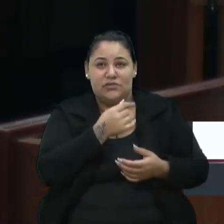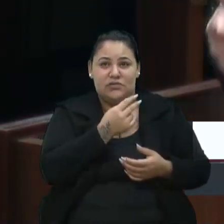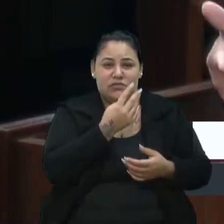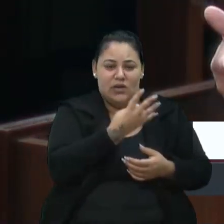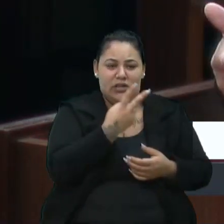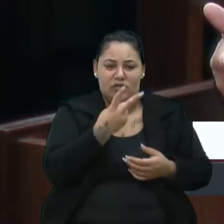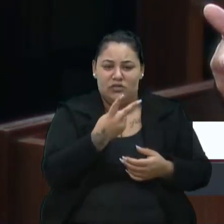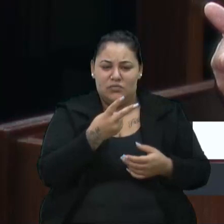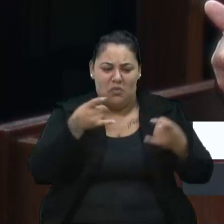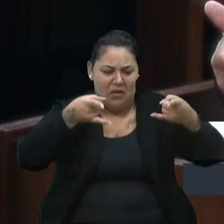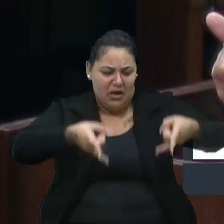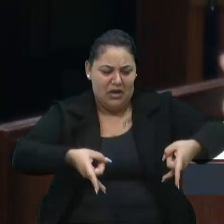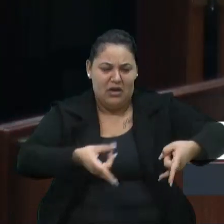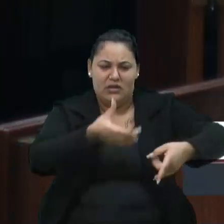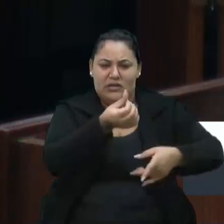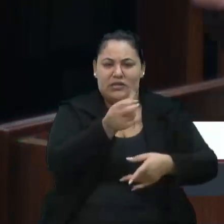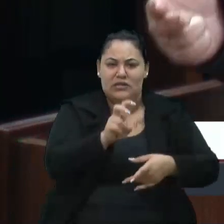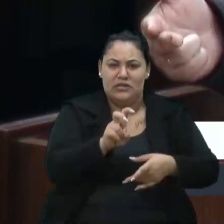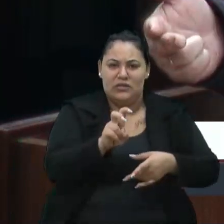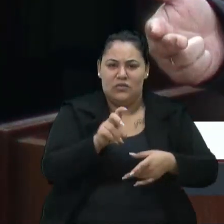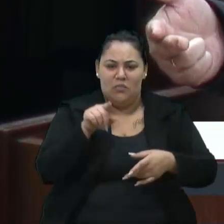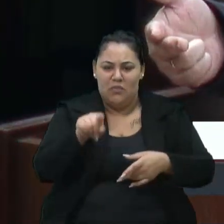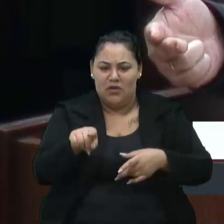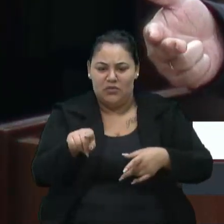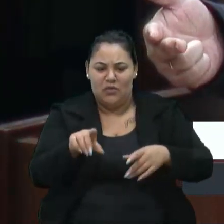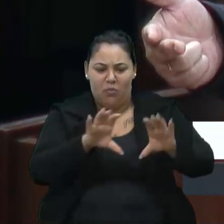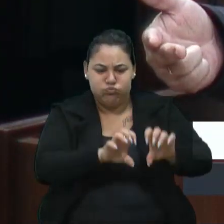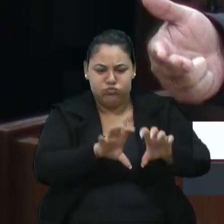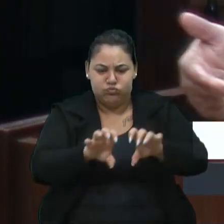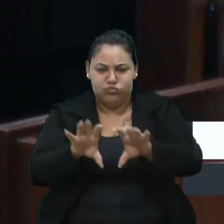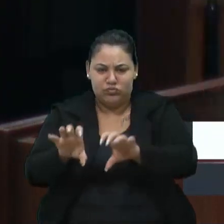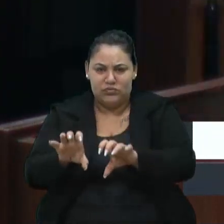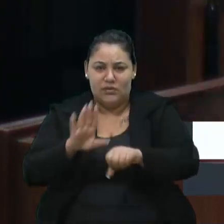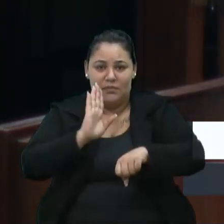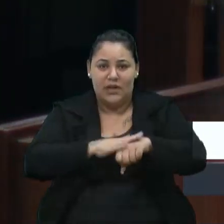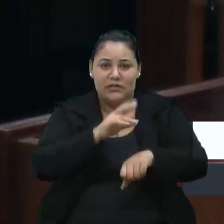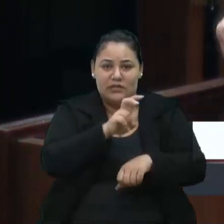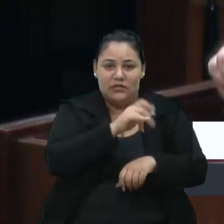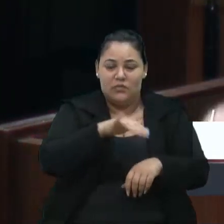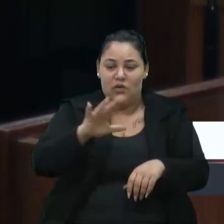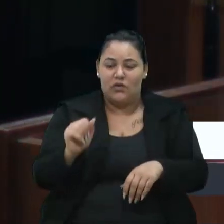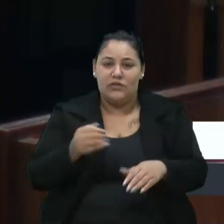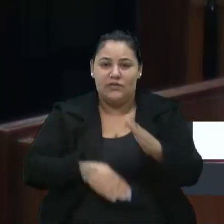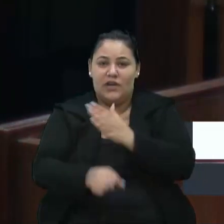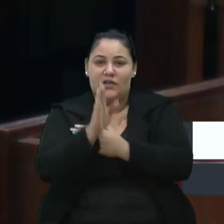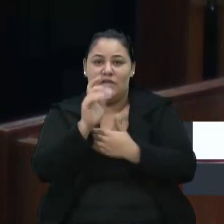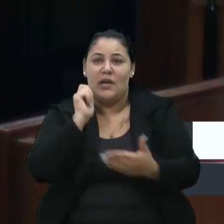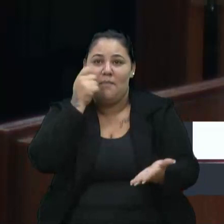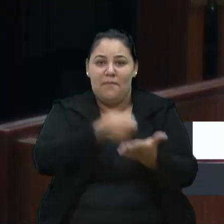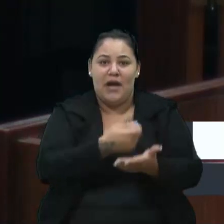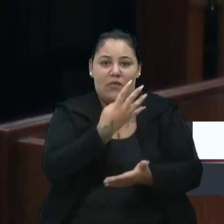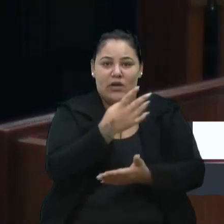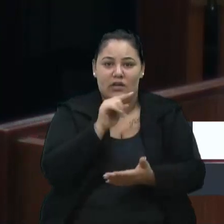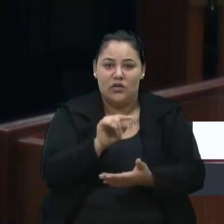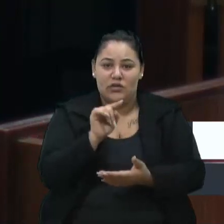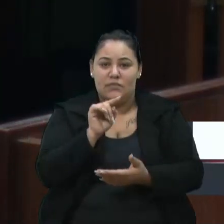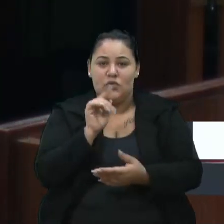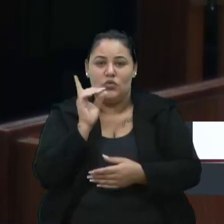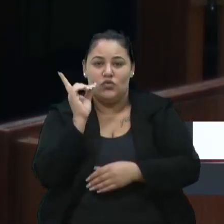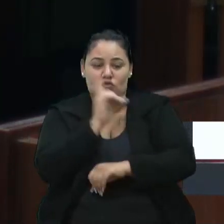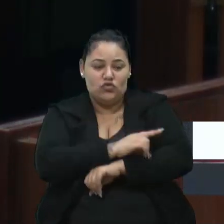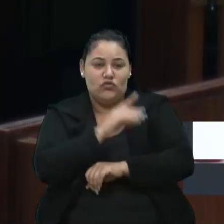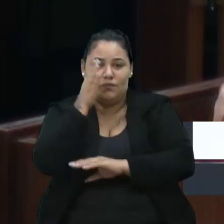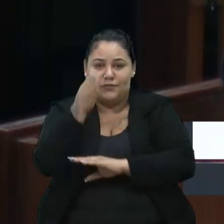65 mil para um sofá, mais de 5 milhões em viagem, e ainda paga 42 pau de diária por dia,